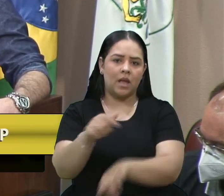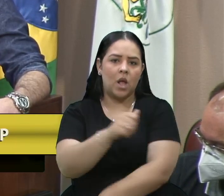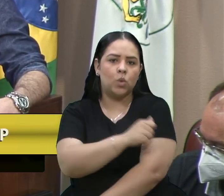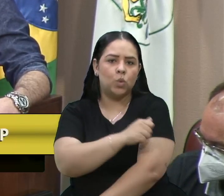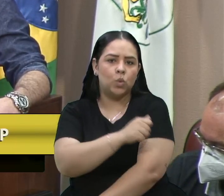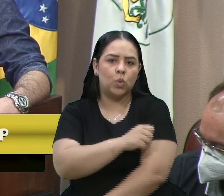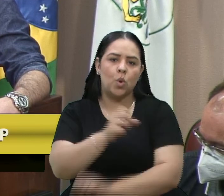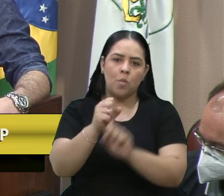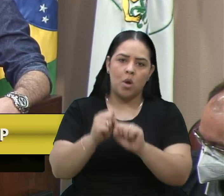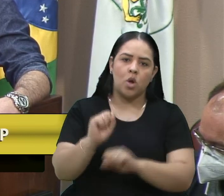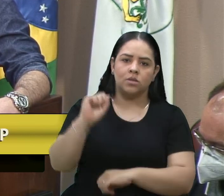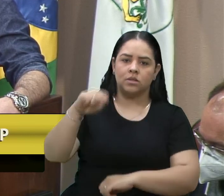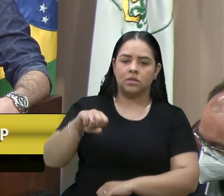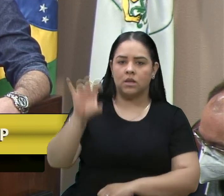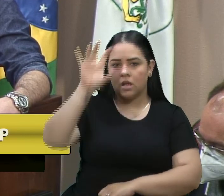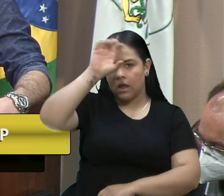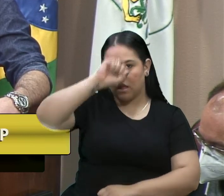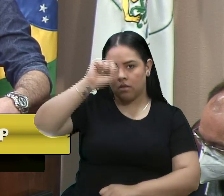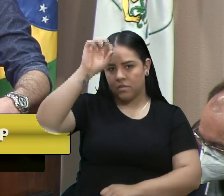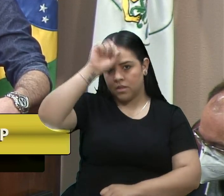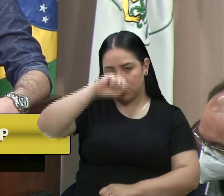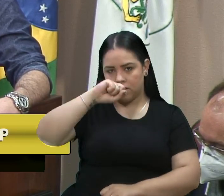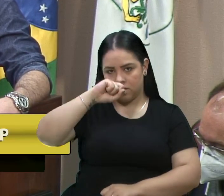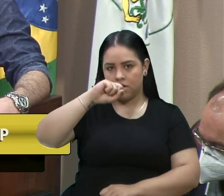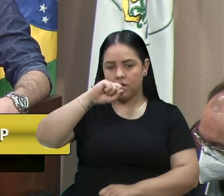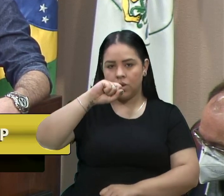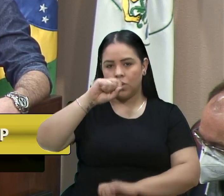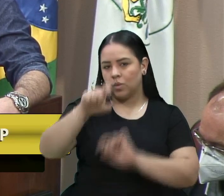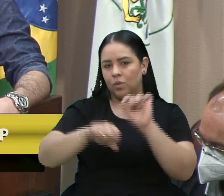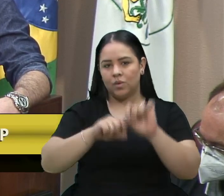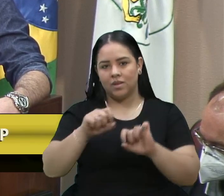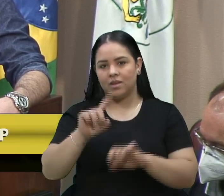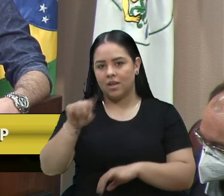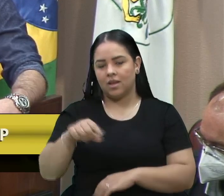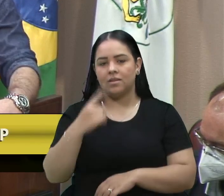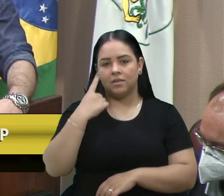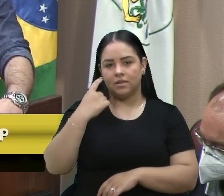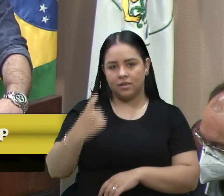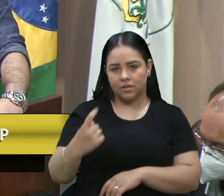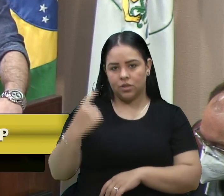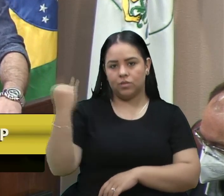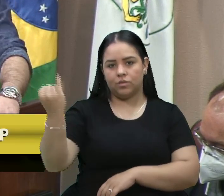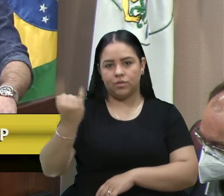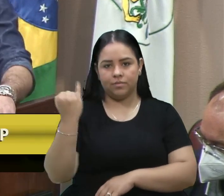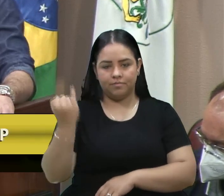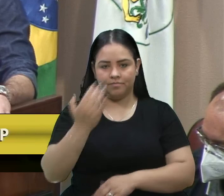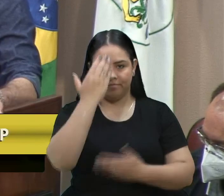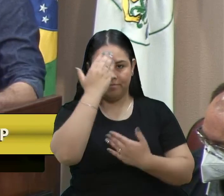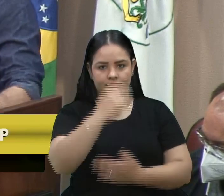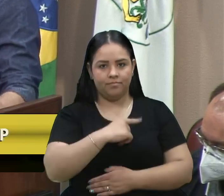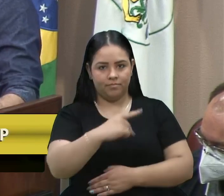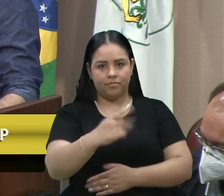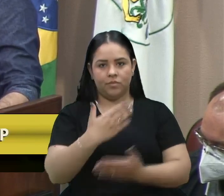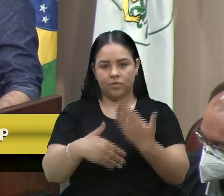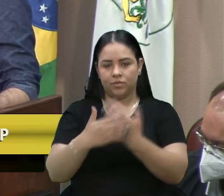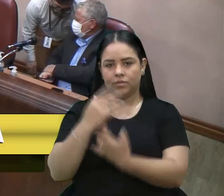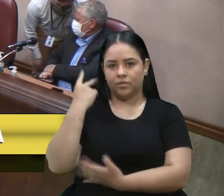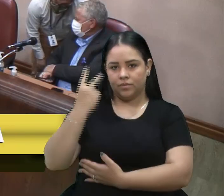realmente aprender o que realmente interessa. Obrigado, senhor presidente, senhoras e senhores vereadores.